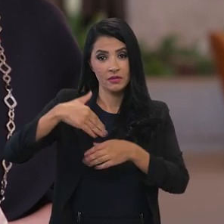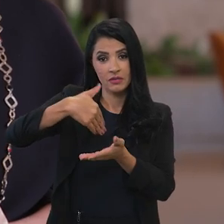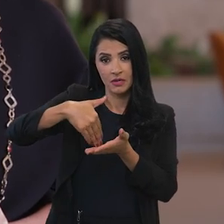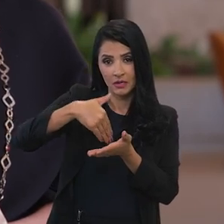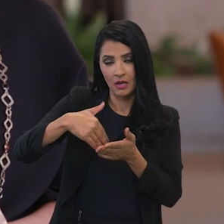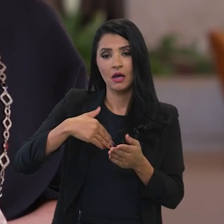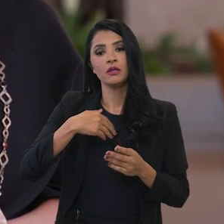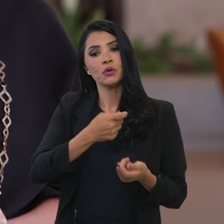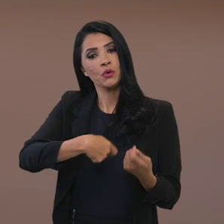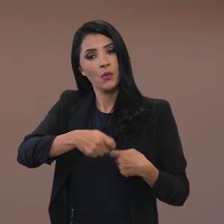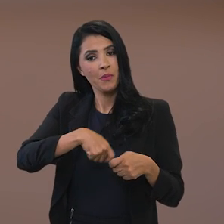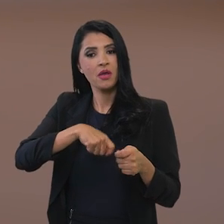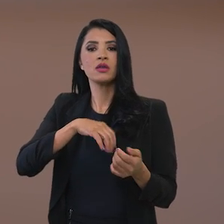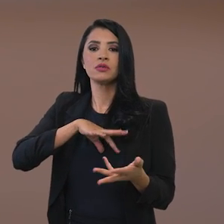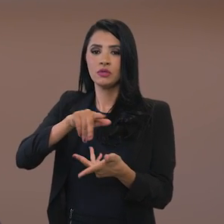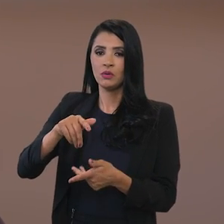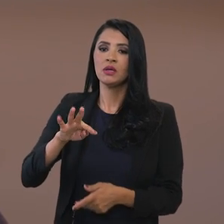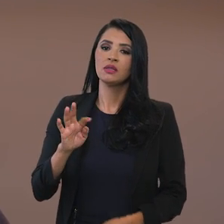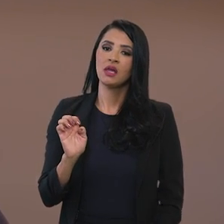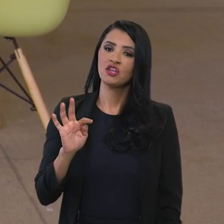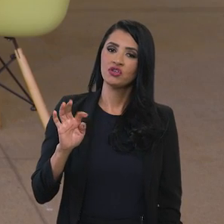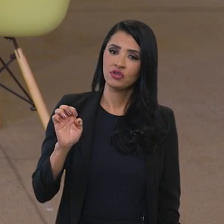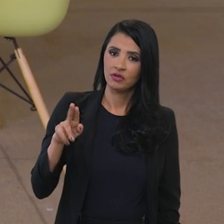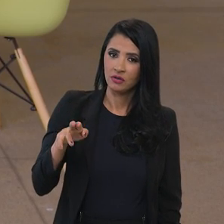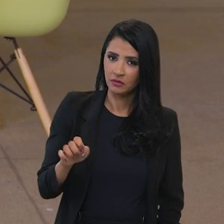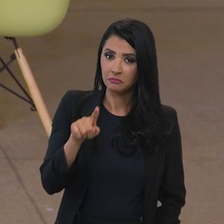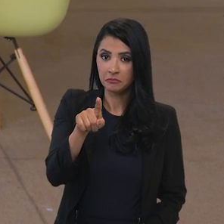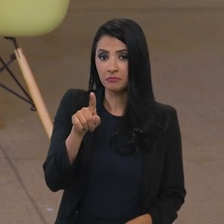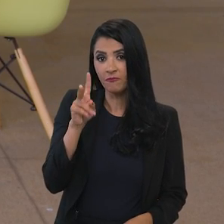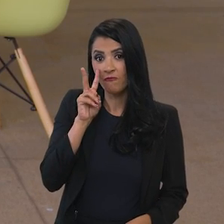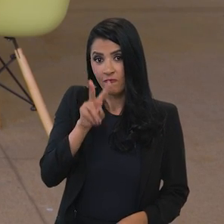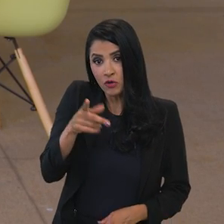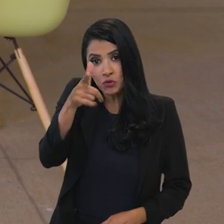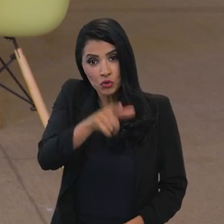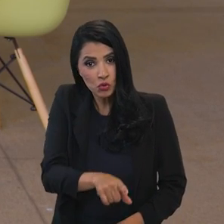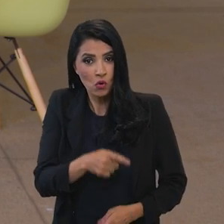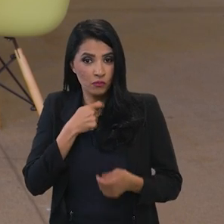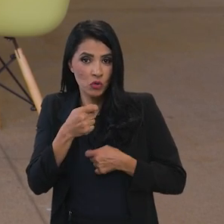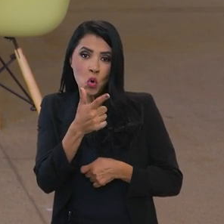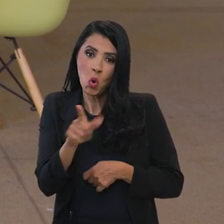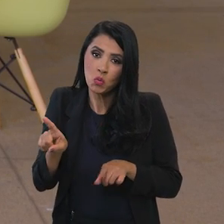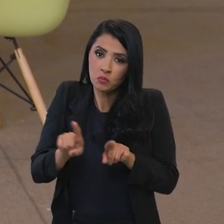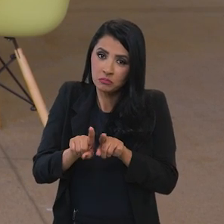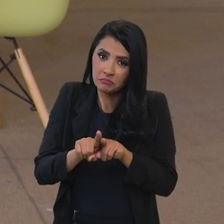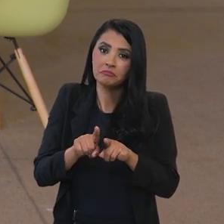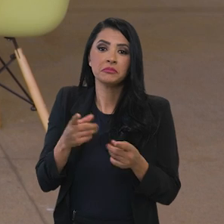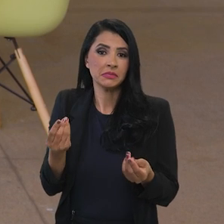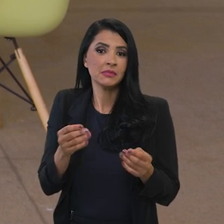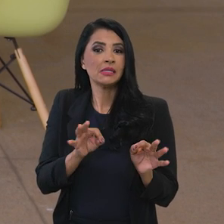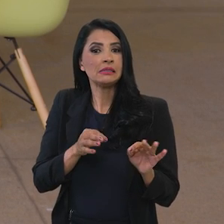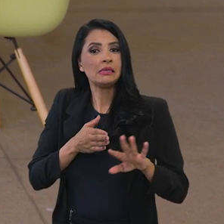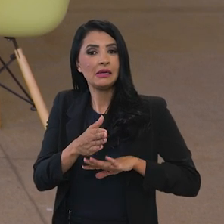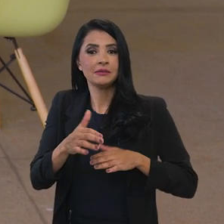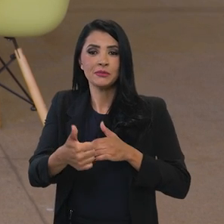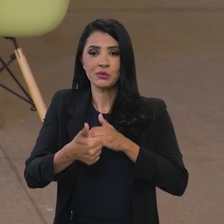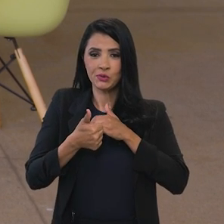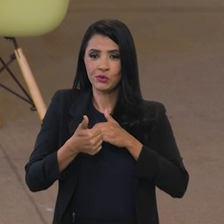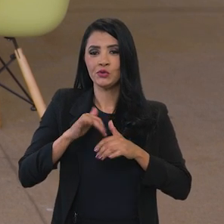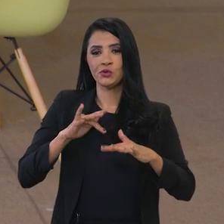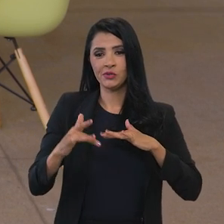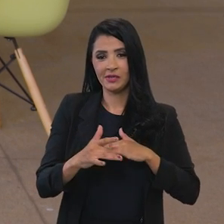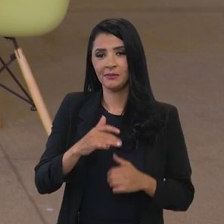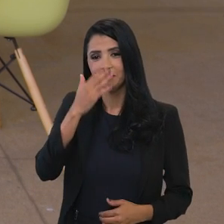secretária de comércio exterior Tatiana Prazeres se você quiser rever esta ou outras entrevistas siga as nossas redes